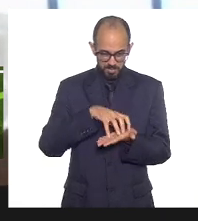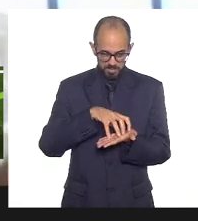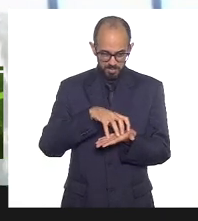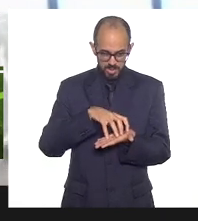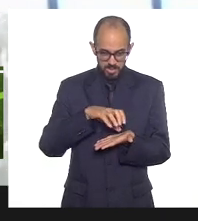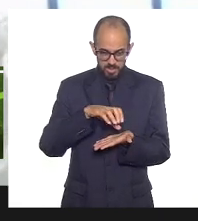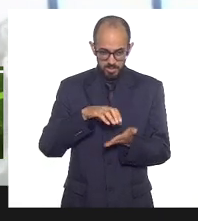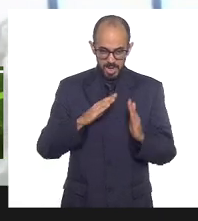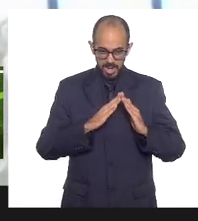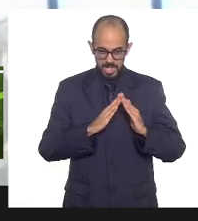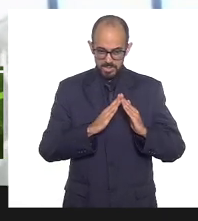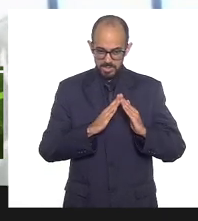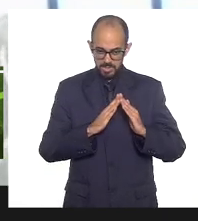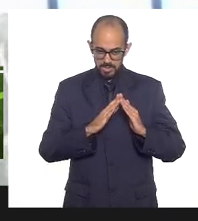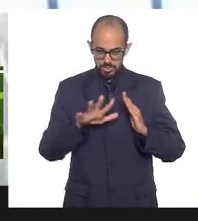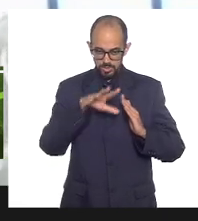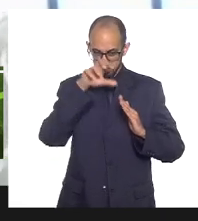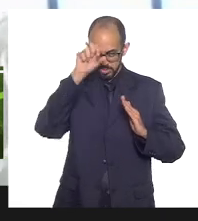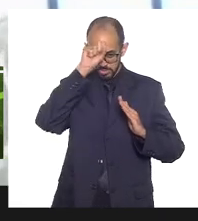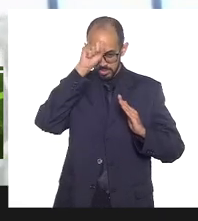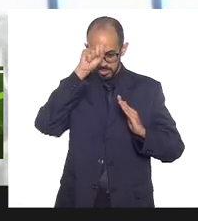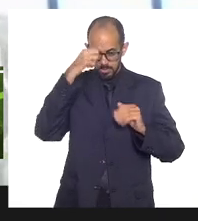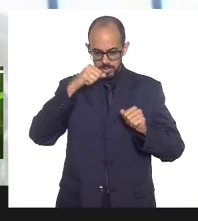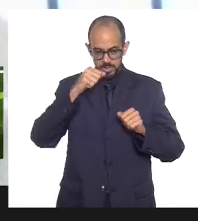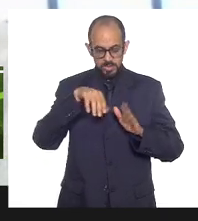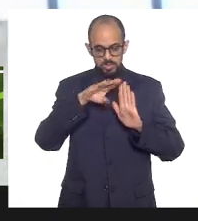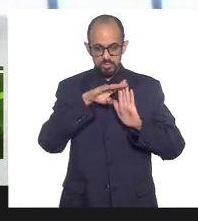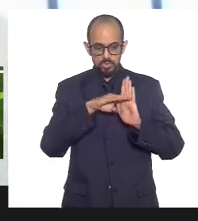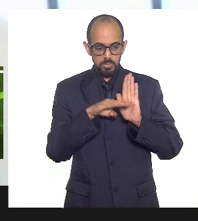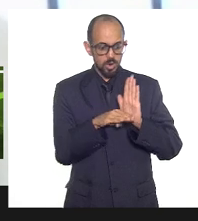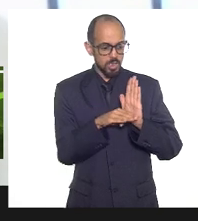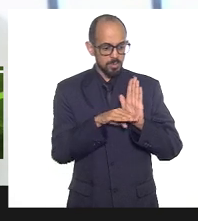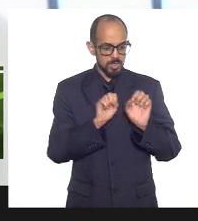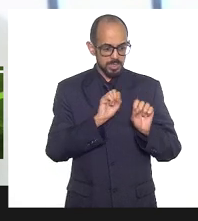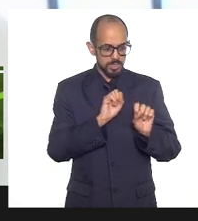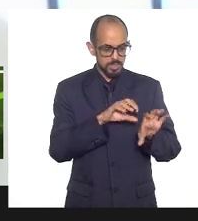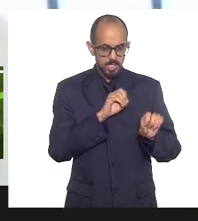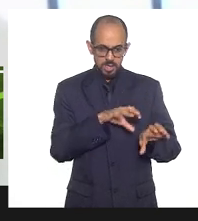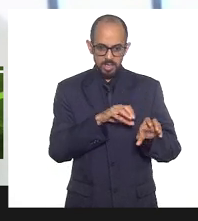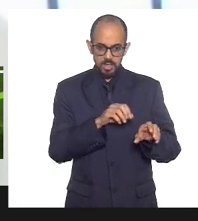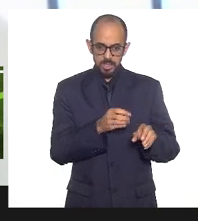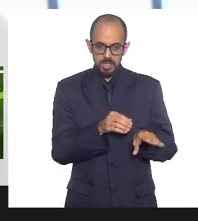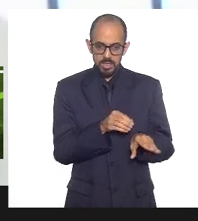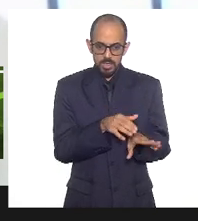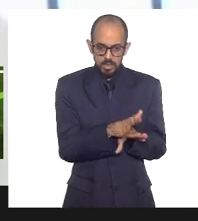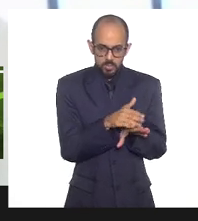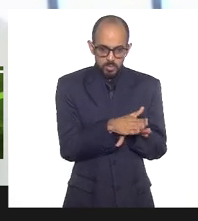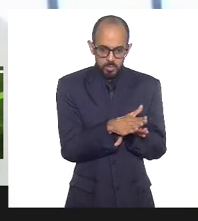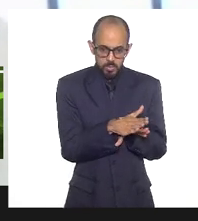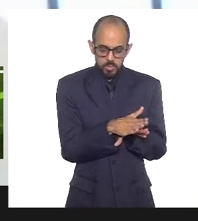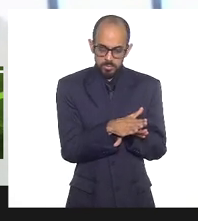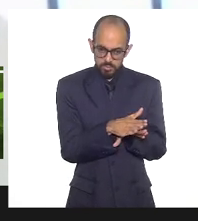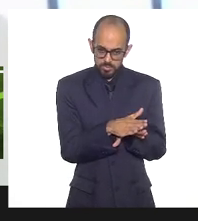ensine, eduque. Nós temos uma lei 10.639,